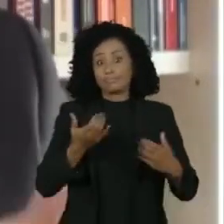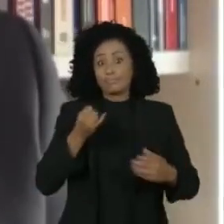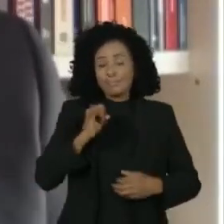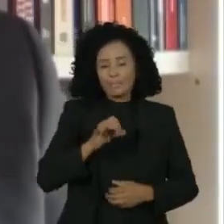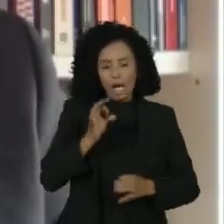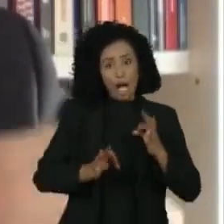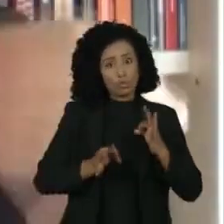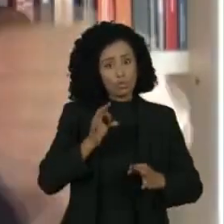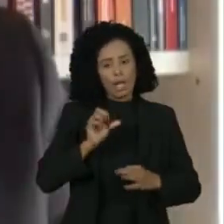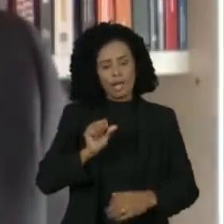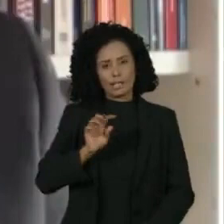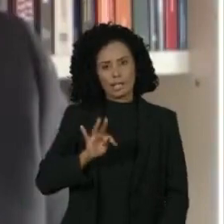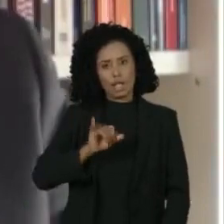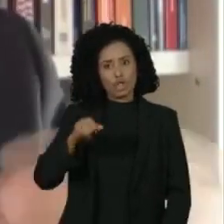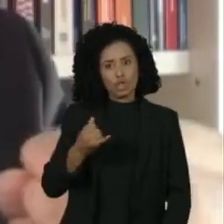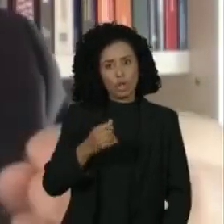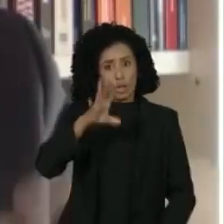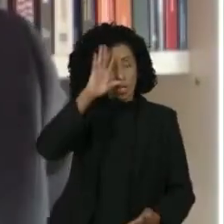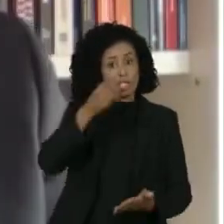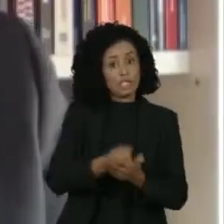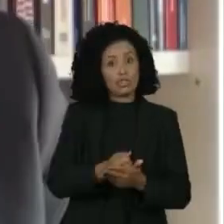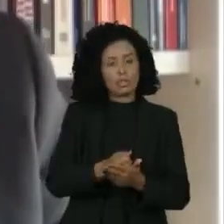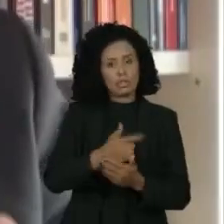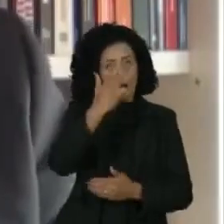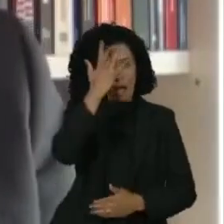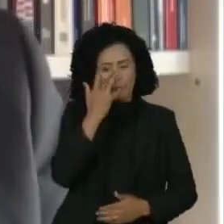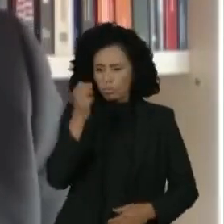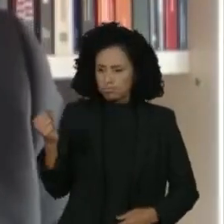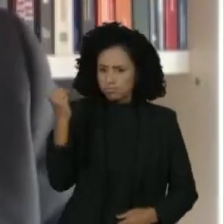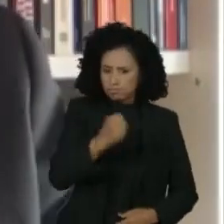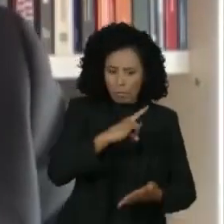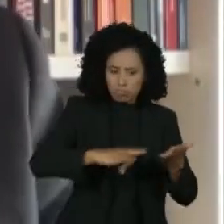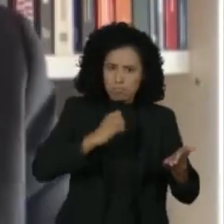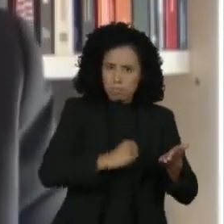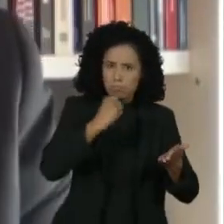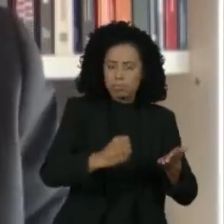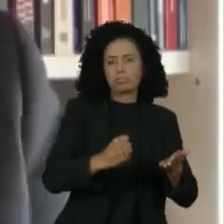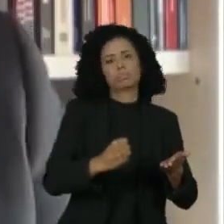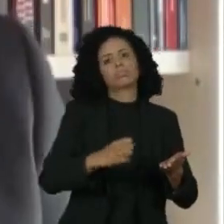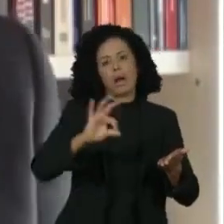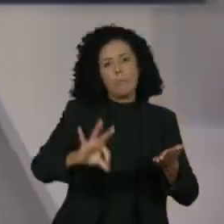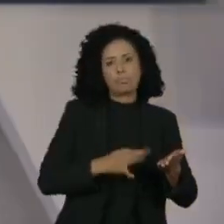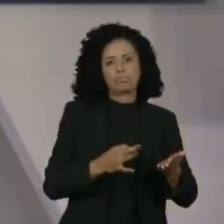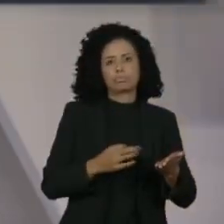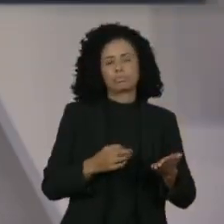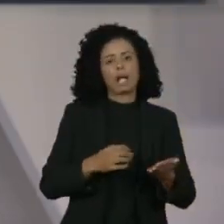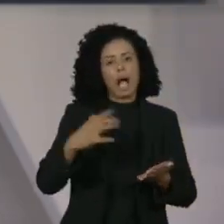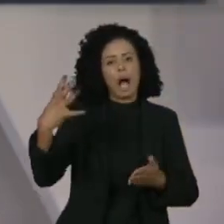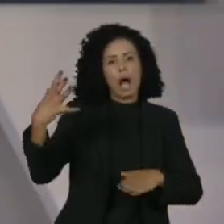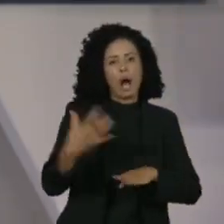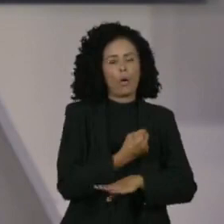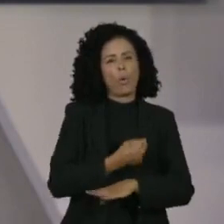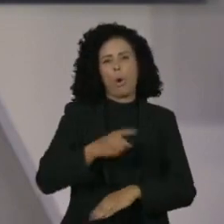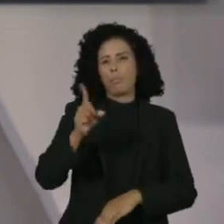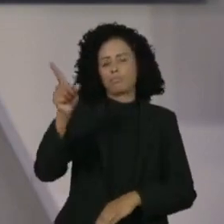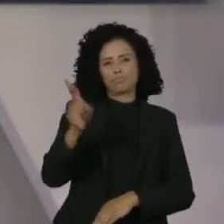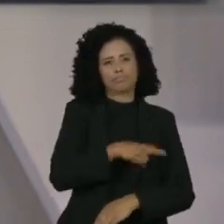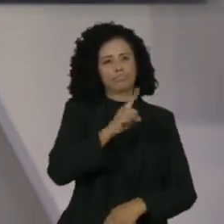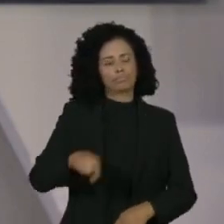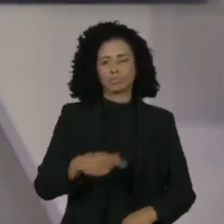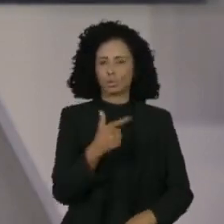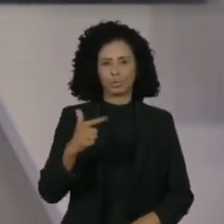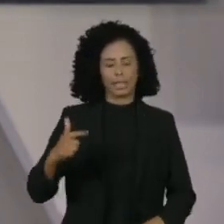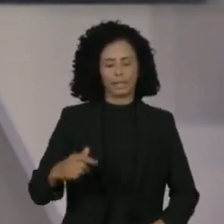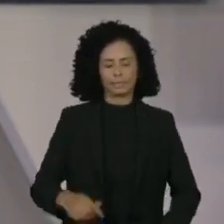haverá necessidade da assinatura em um contrato, esses golpes tendem a diminuir. A Federação